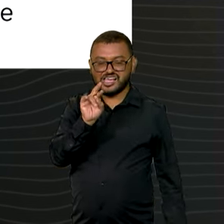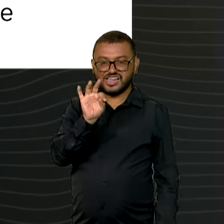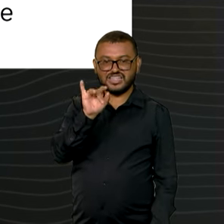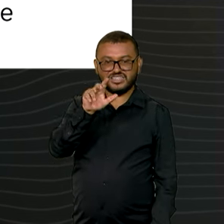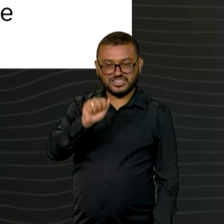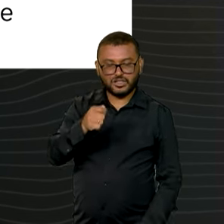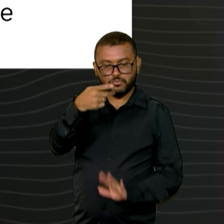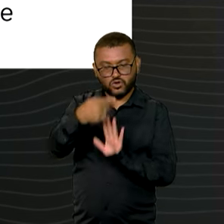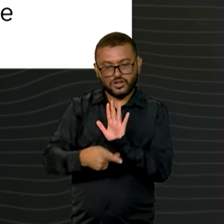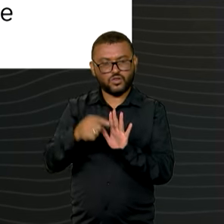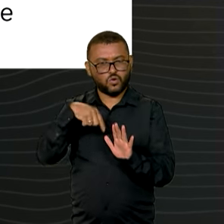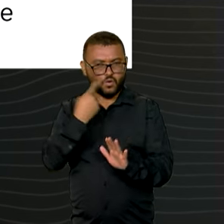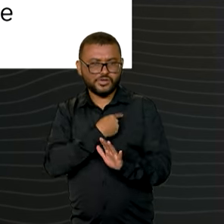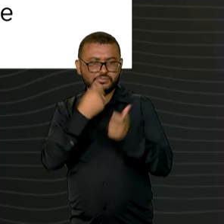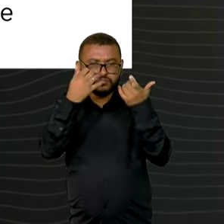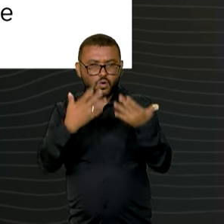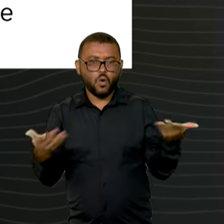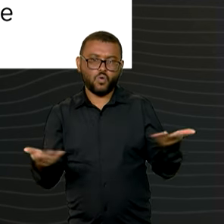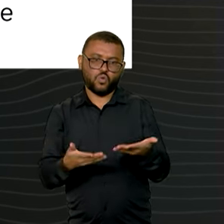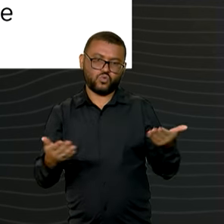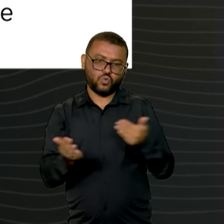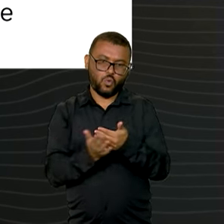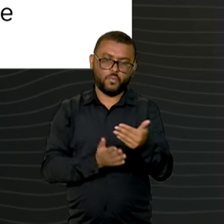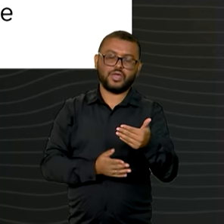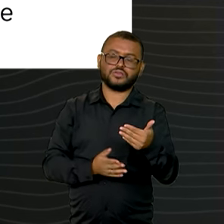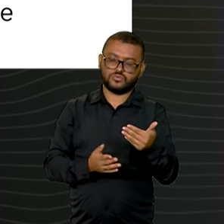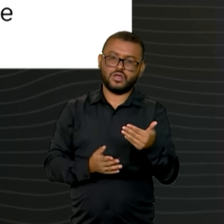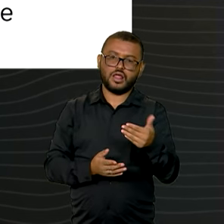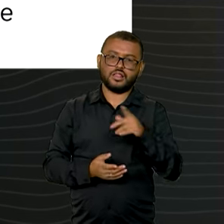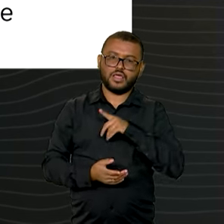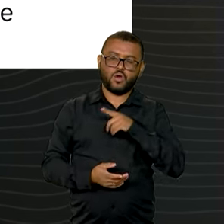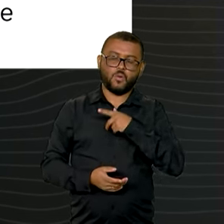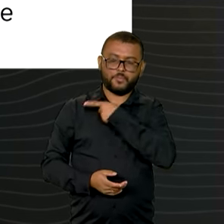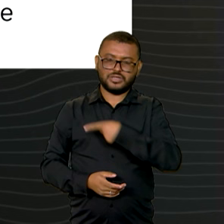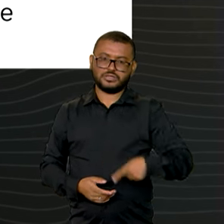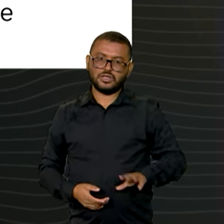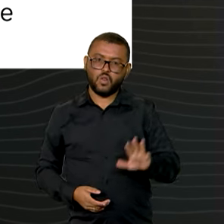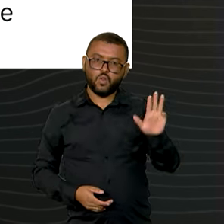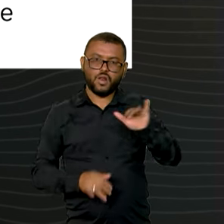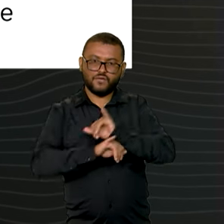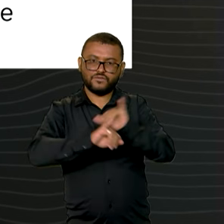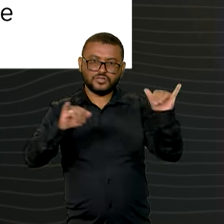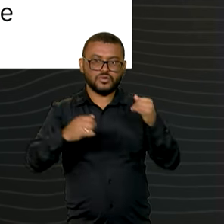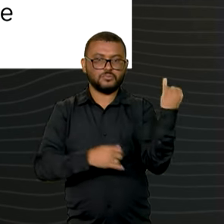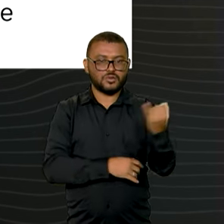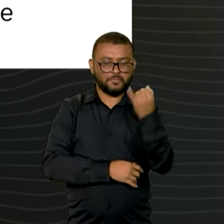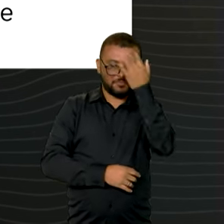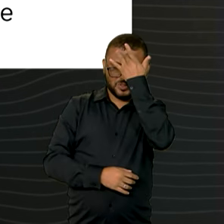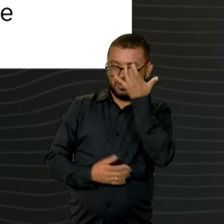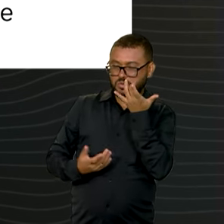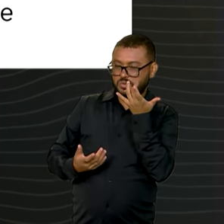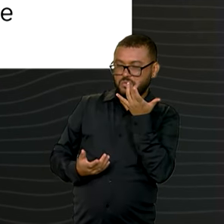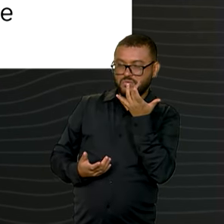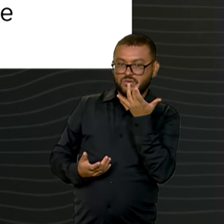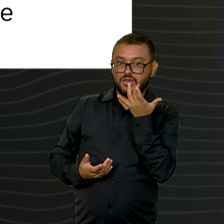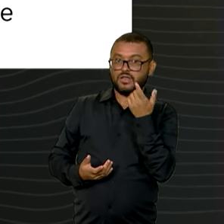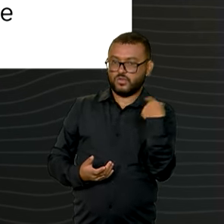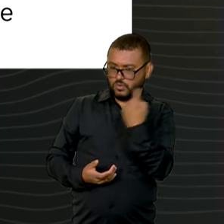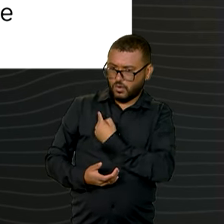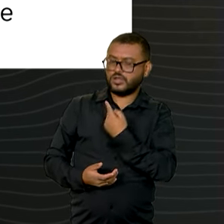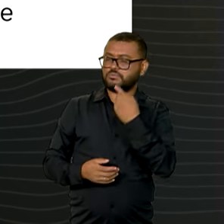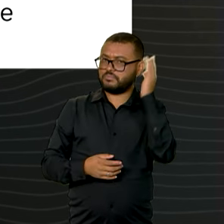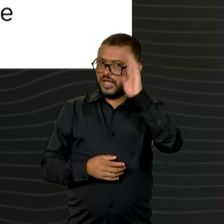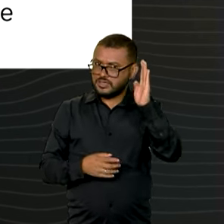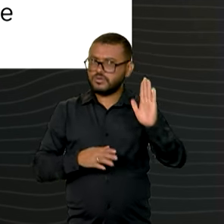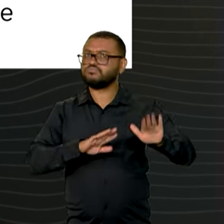conversou hoje, falou sobre esse programa aqui no começo do jornal. O presidente fez um alerta aos pessimistas e avisou que o Brasil vai